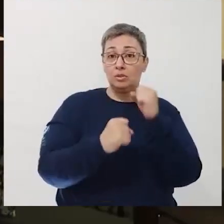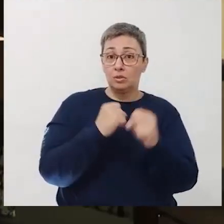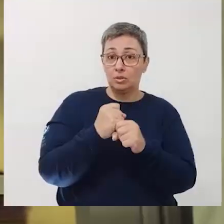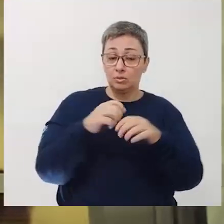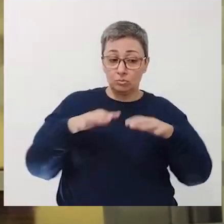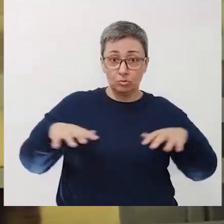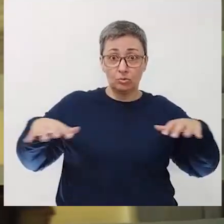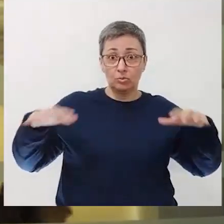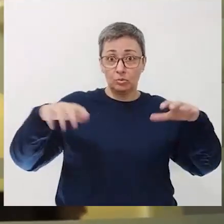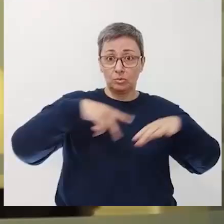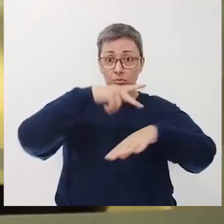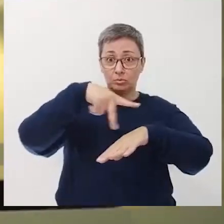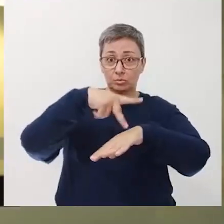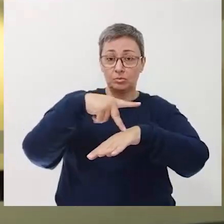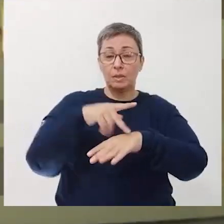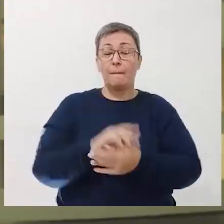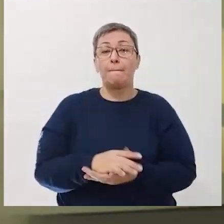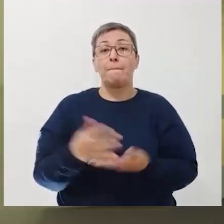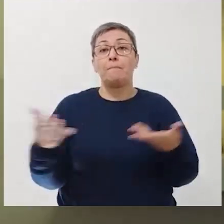regionais por todo o país.